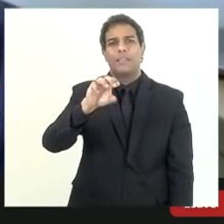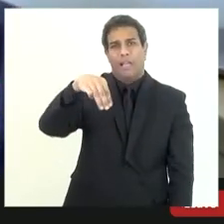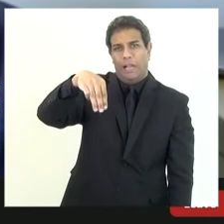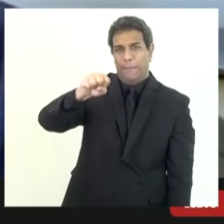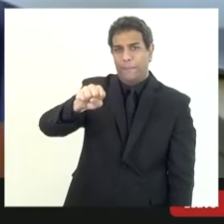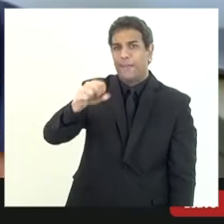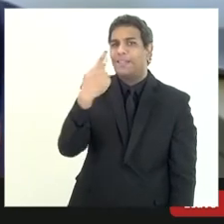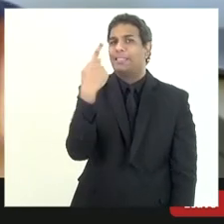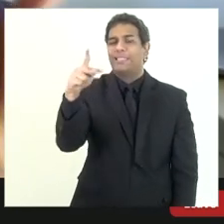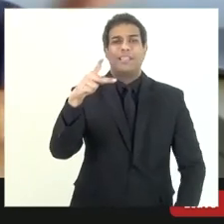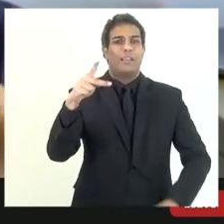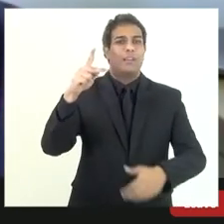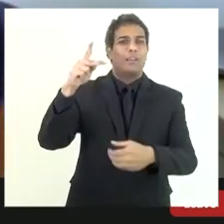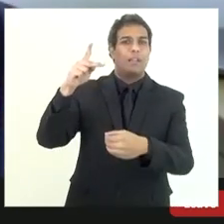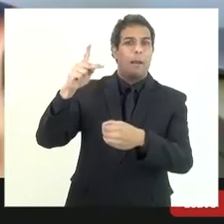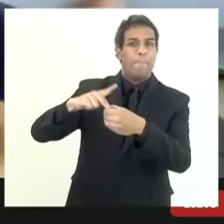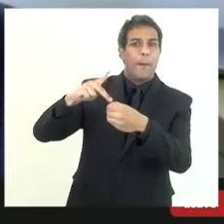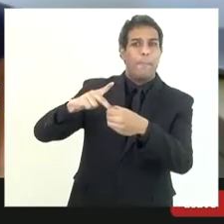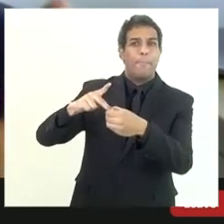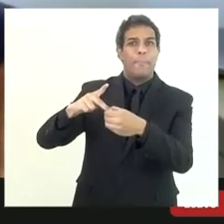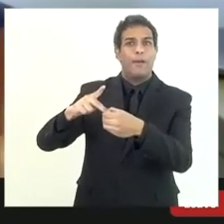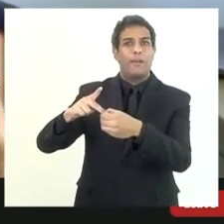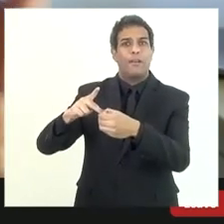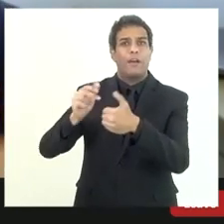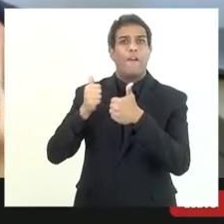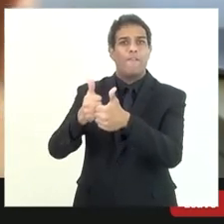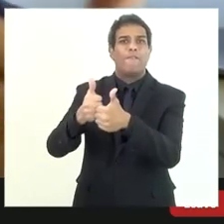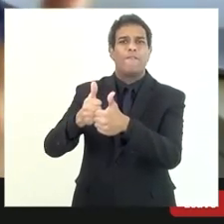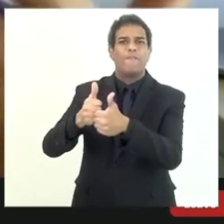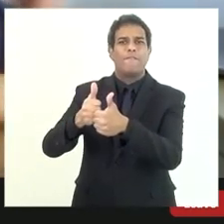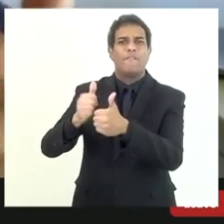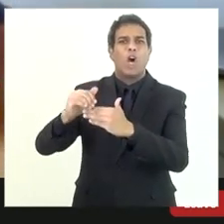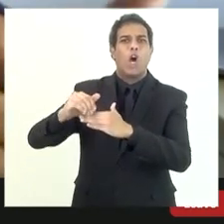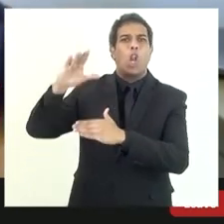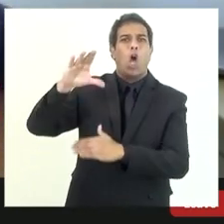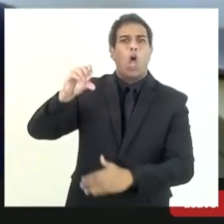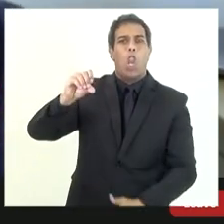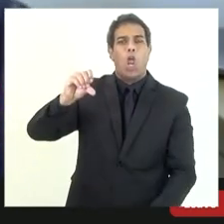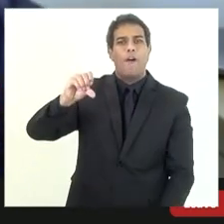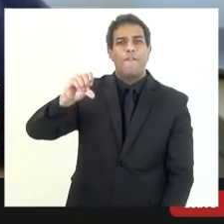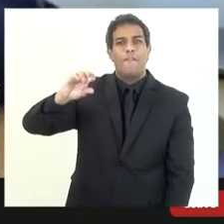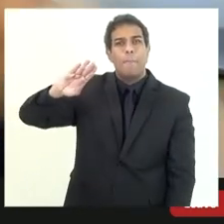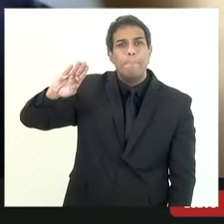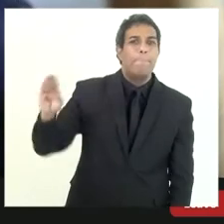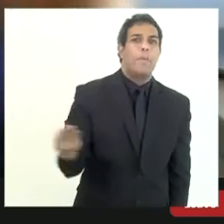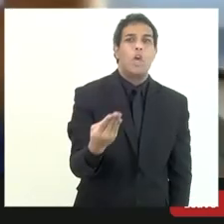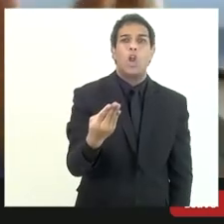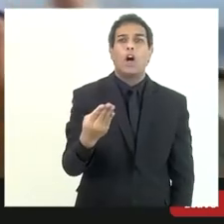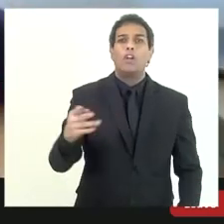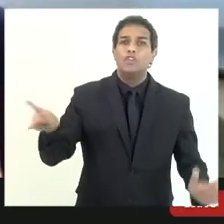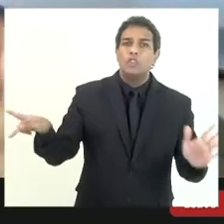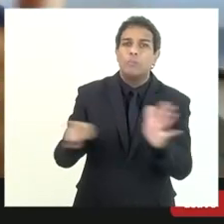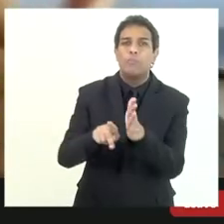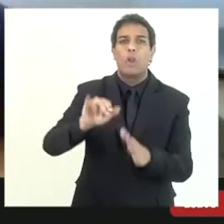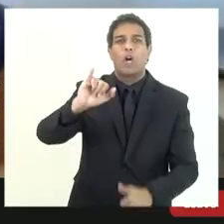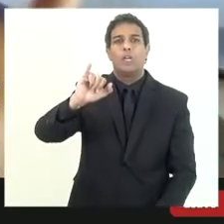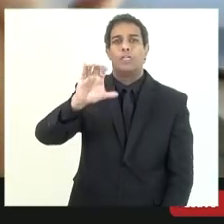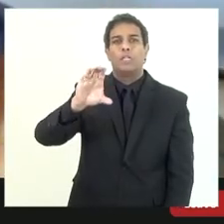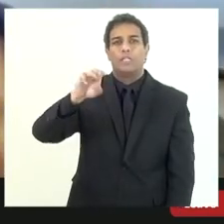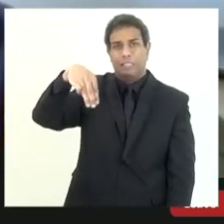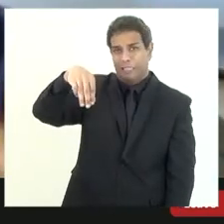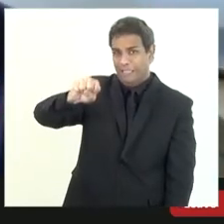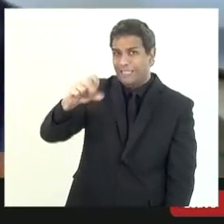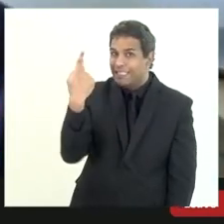Petrobras a última vez que ele viu estava na ordem de 9 bilhões de reais era disparado 9